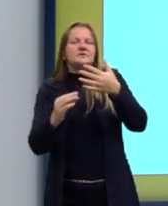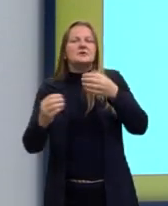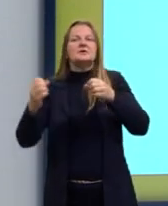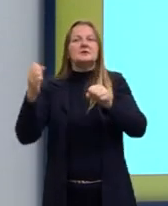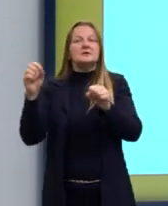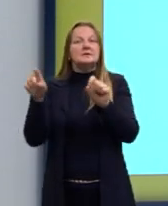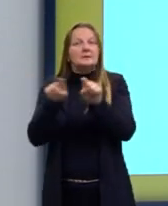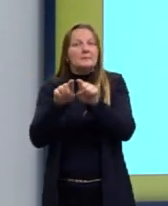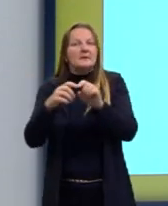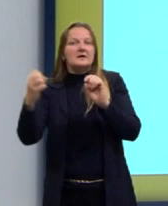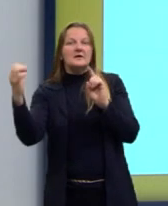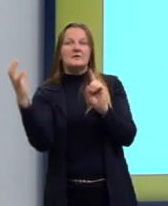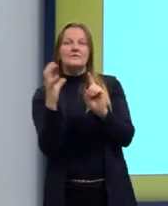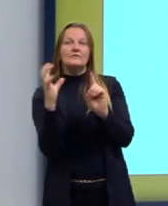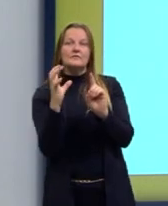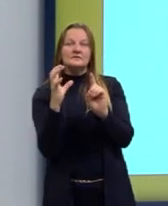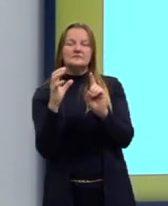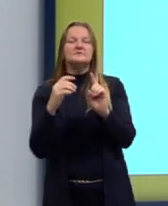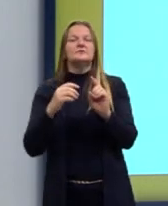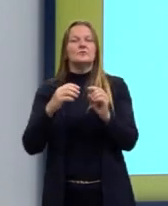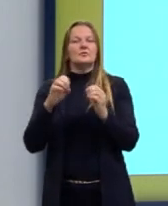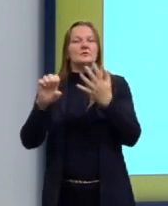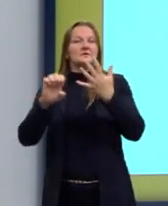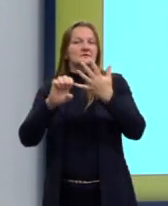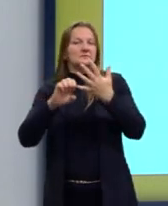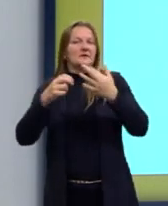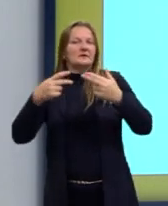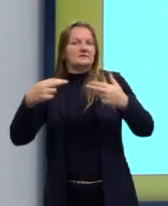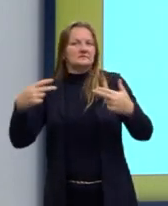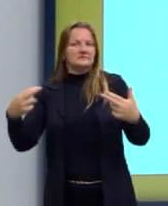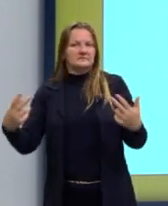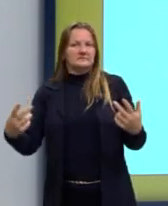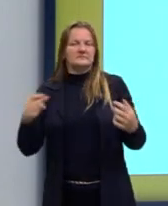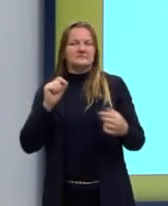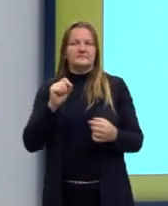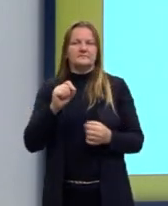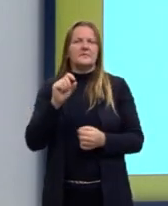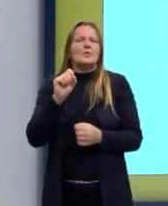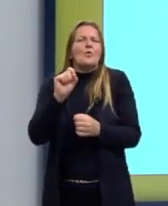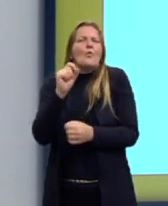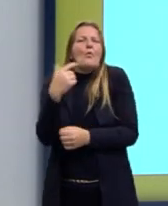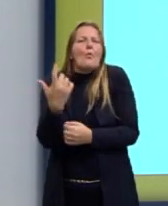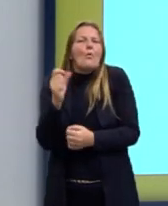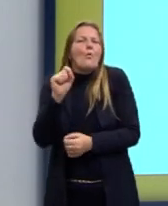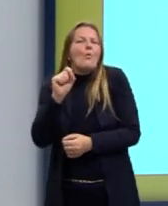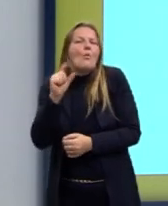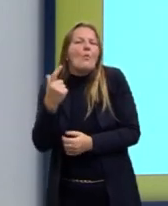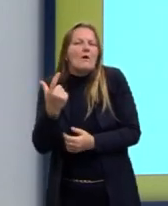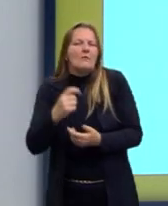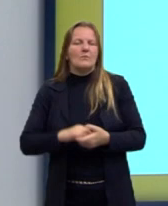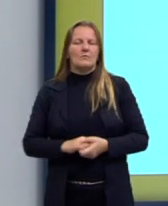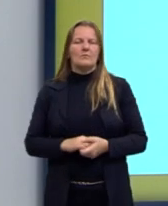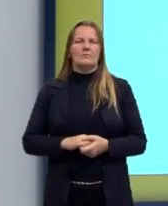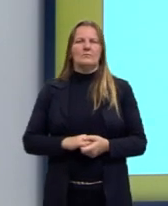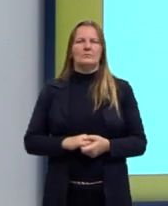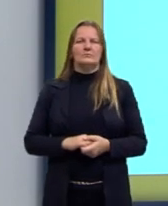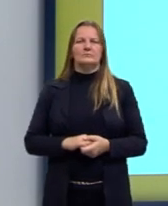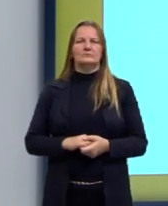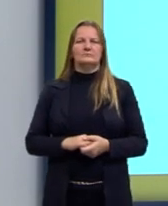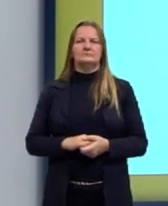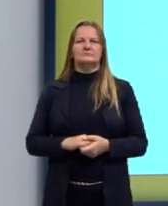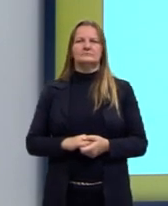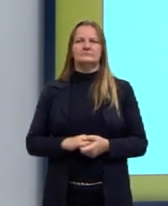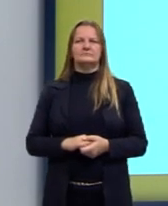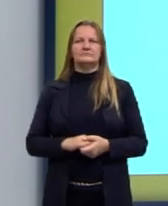as espécies, tá, professora? Quais fatores evolutivos vão atuar, então, nas espécies? Vão